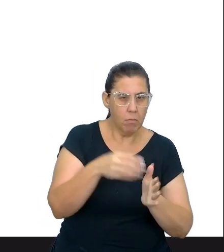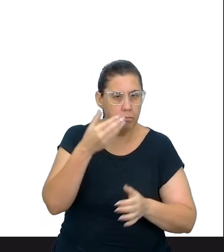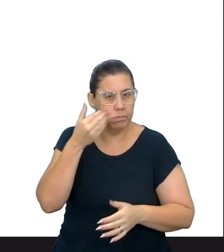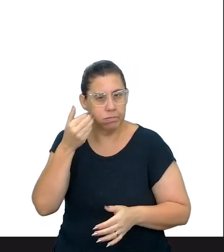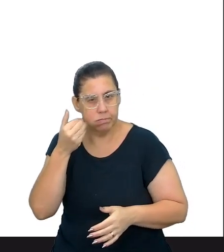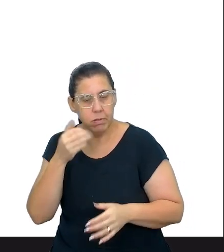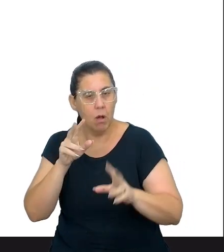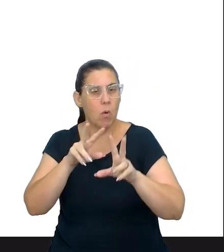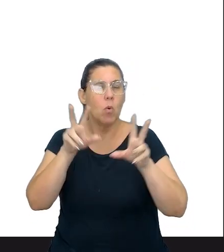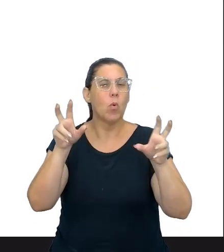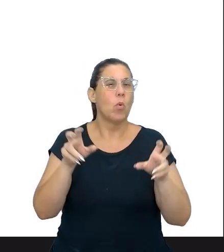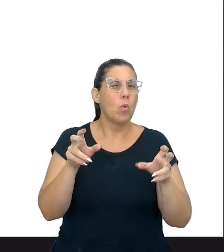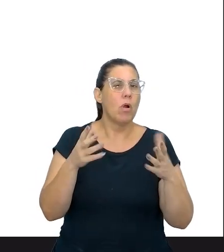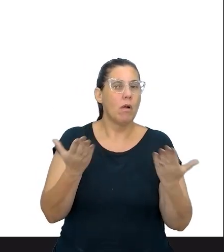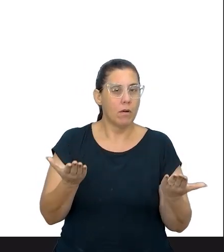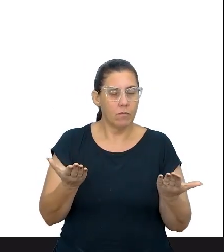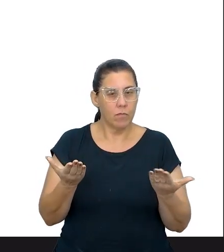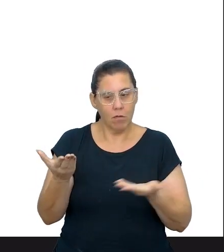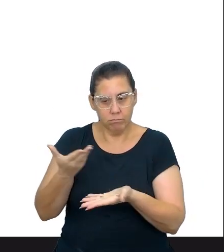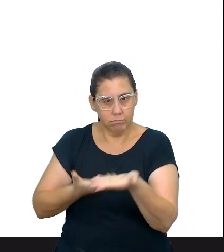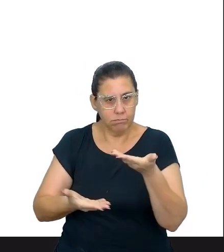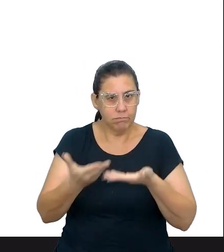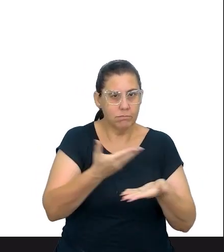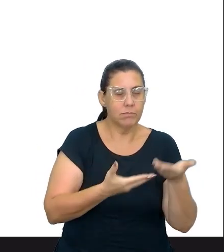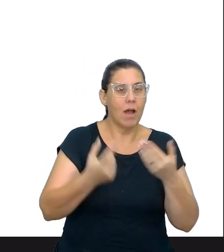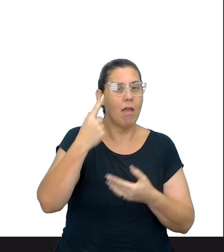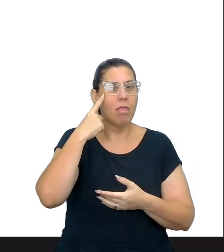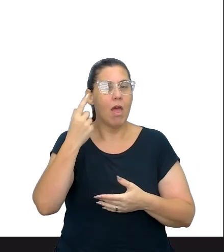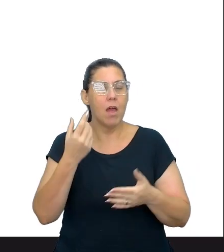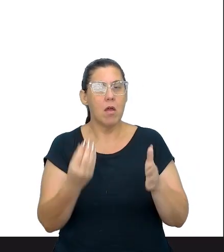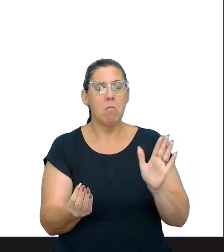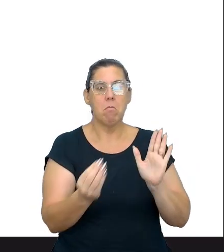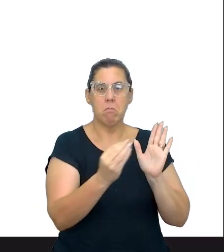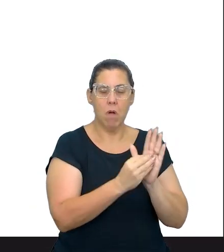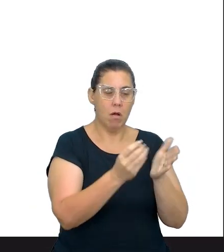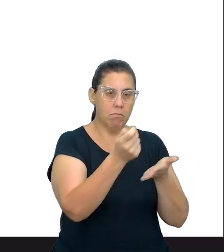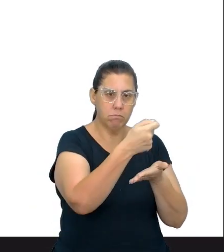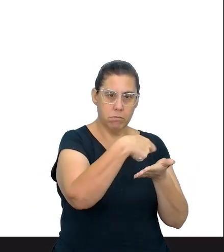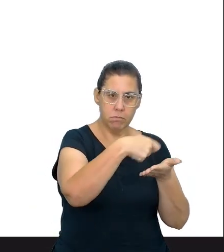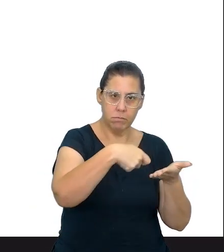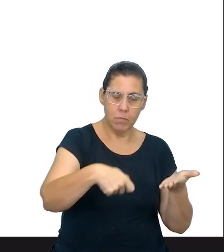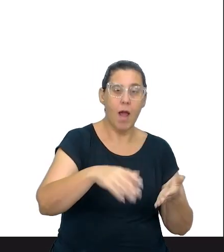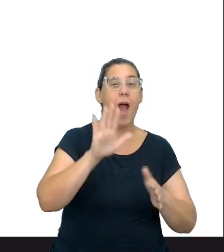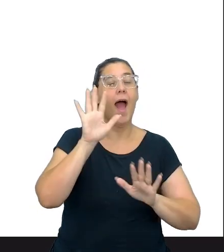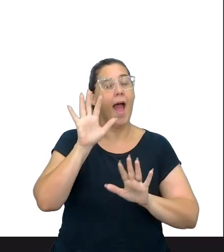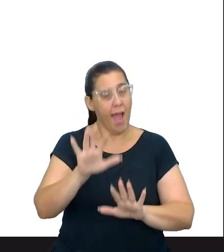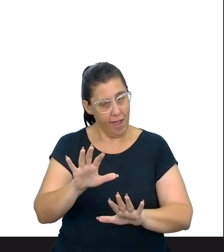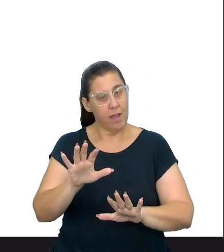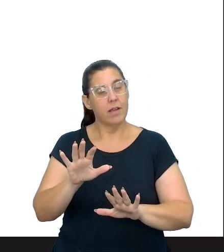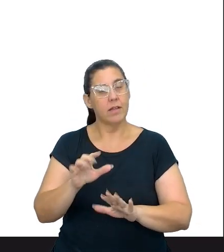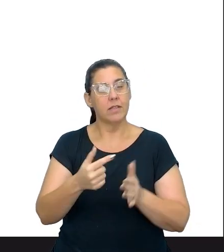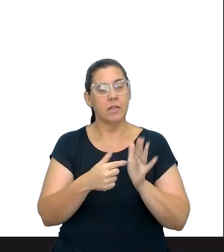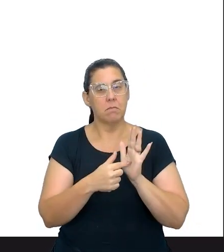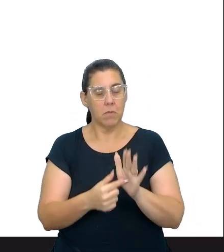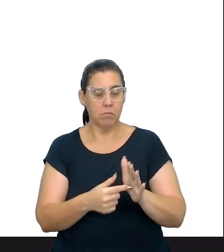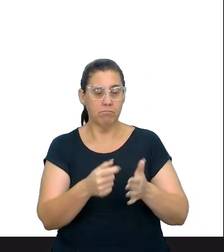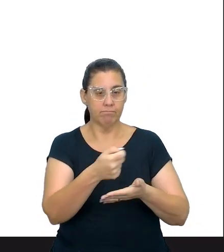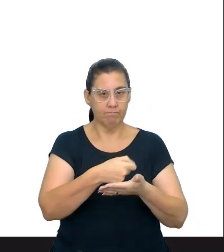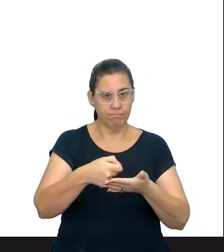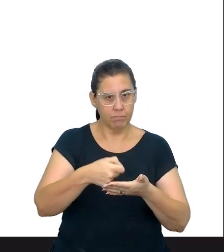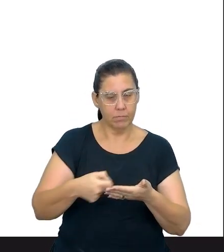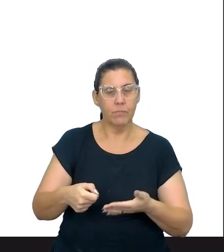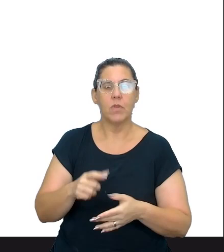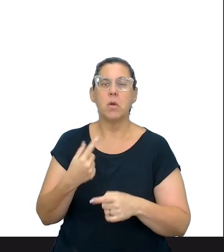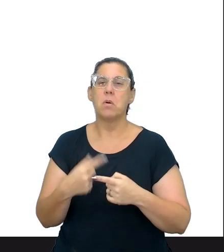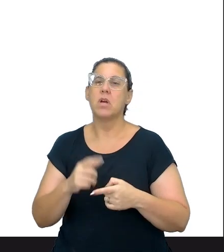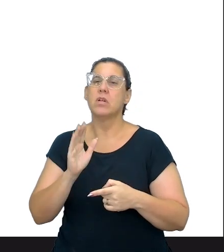sobre esse tema, vamos socializar nossas ideias e vamos colocar no papel. E aí sim eu parto para escrita, né? Porque